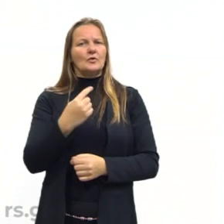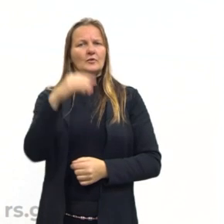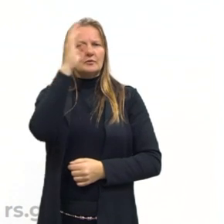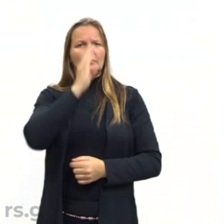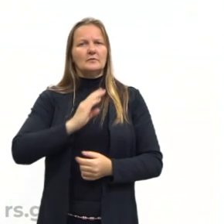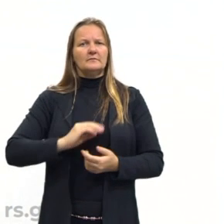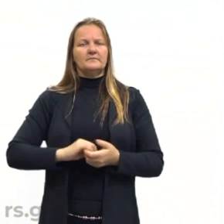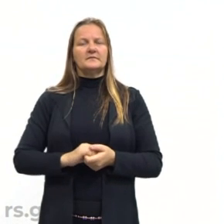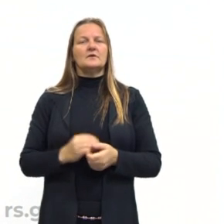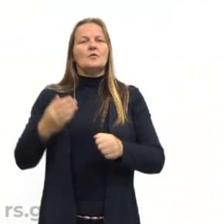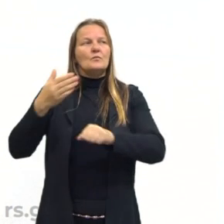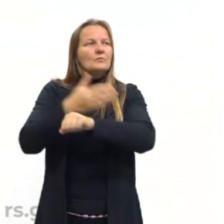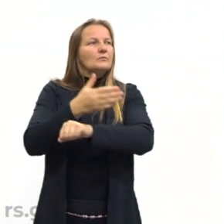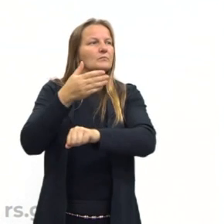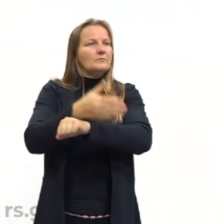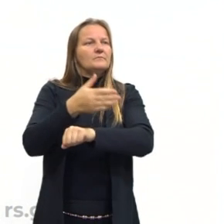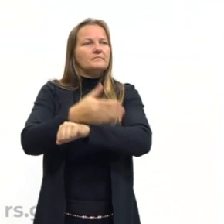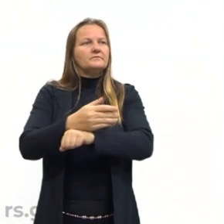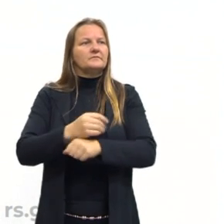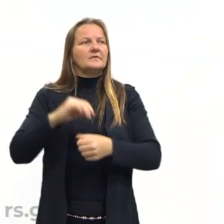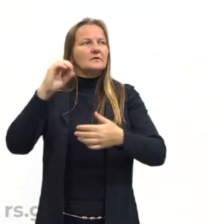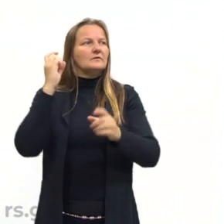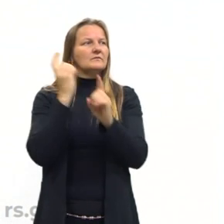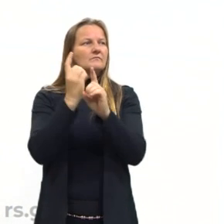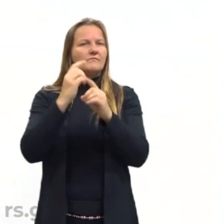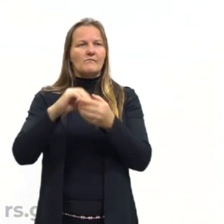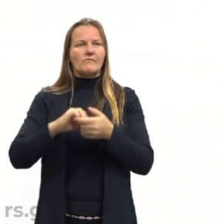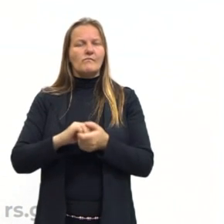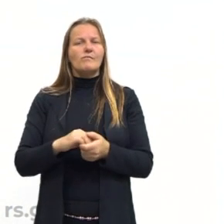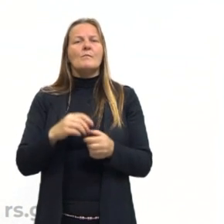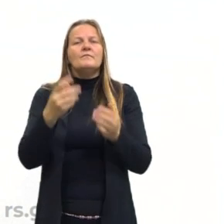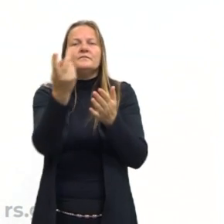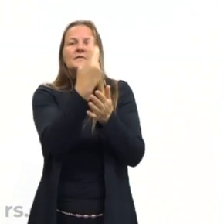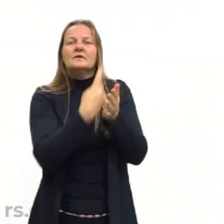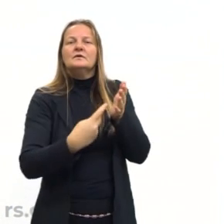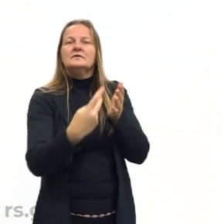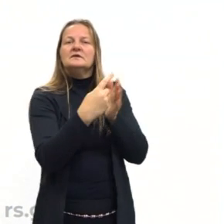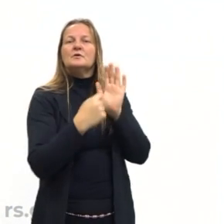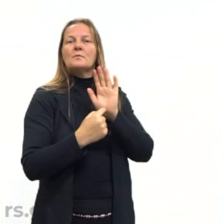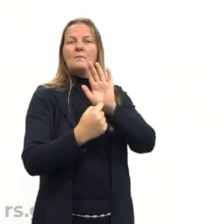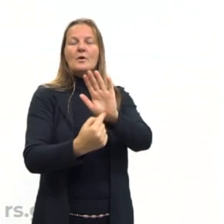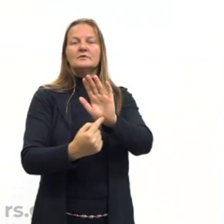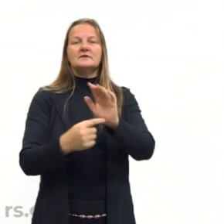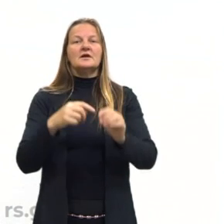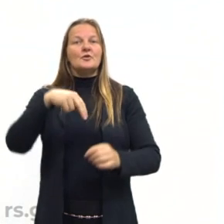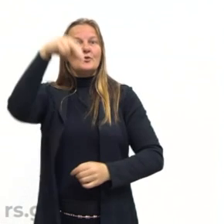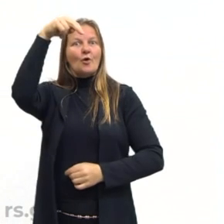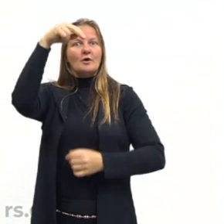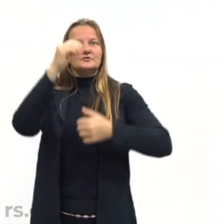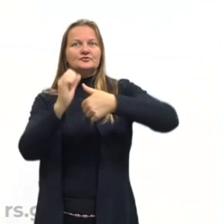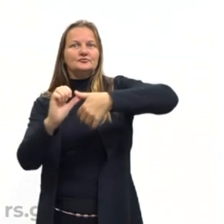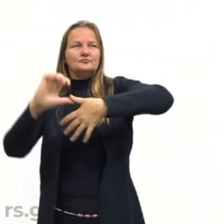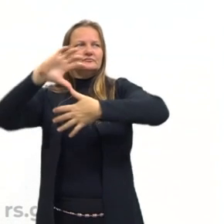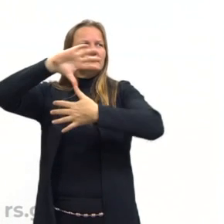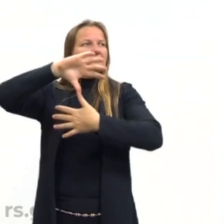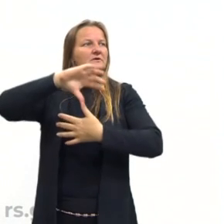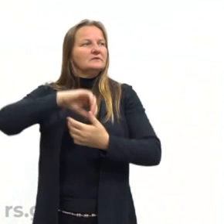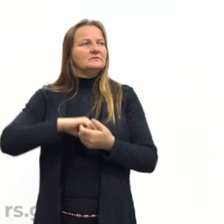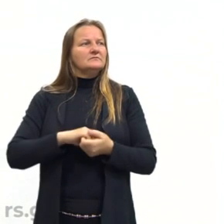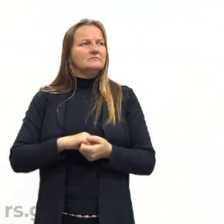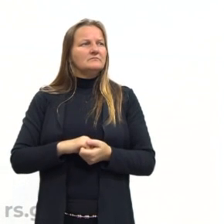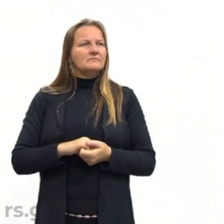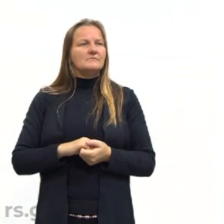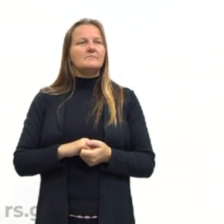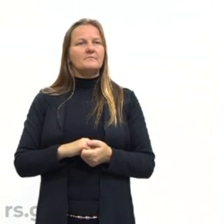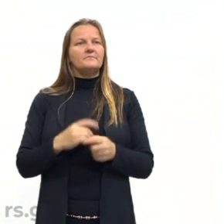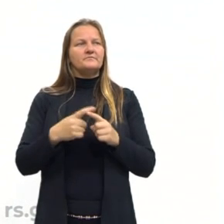foi invadido e não descoberto. E esse desenho tenta mostrar que o nosso norte é outro, que o nosso norte não é a